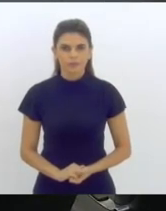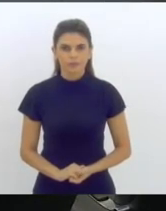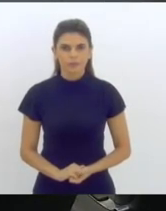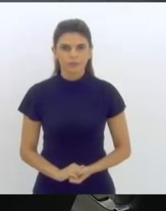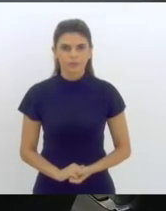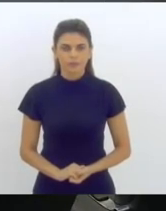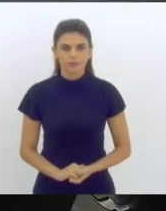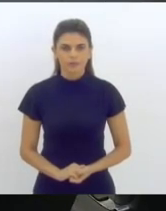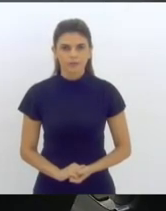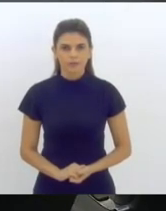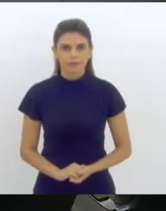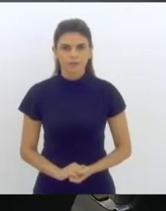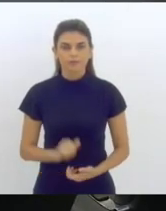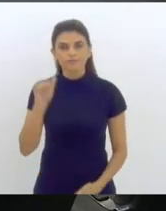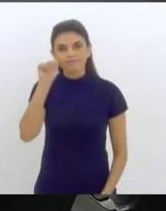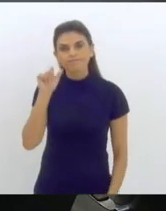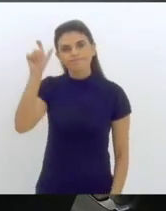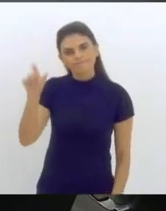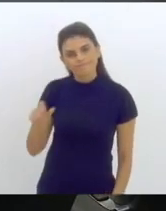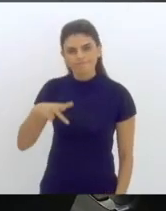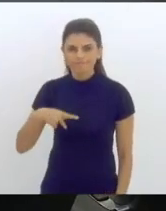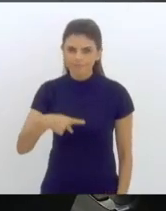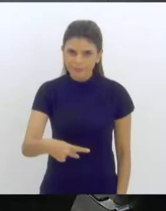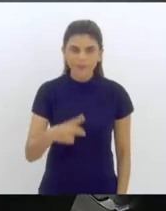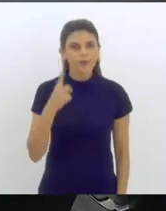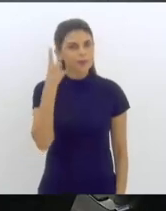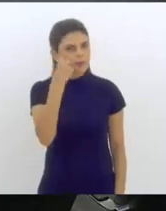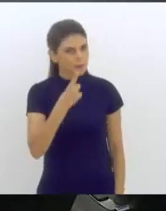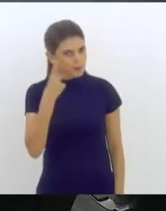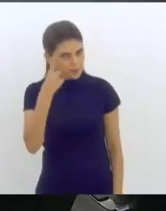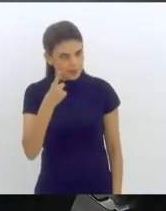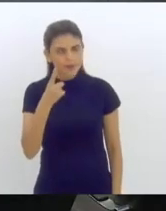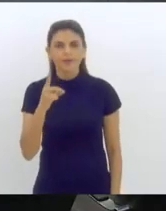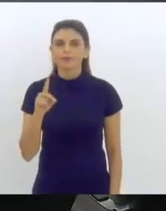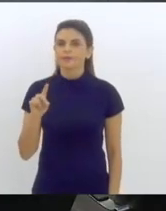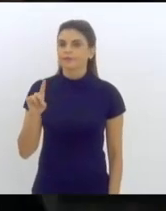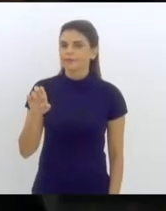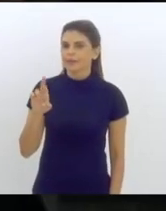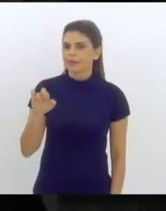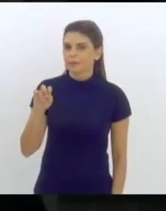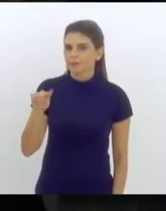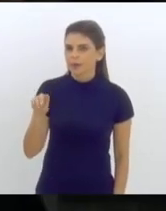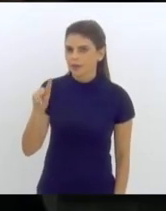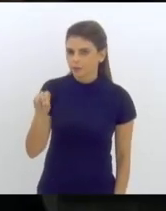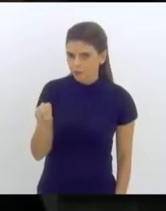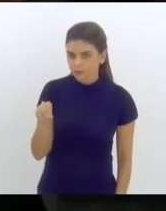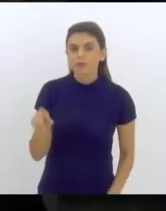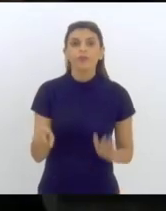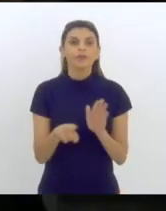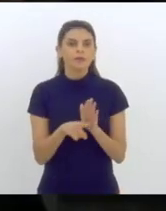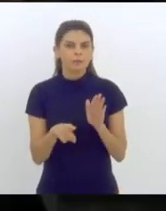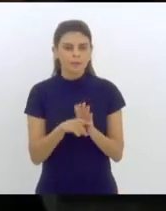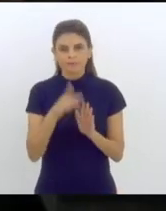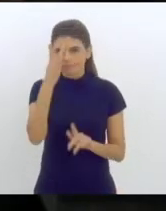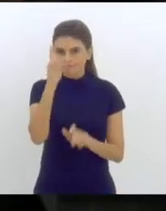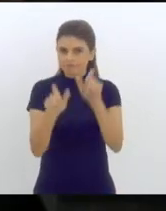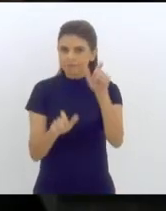Senhora Presidente, deputada Dani Balbi, senhoras e senhores